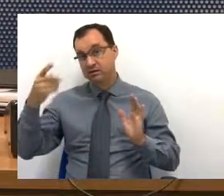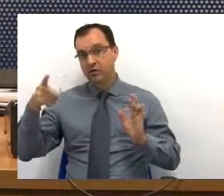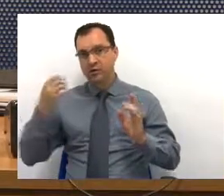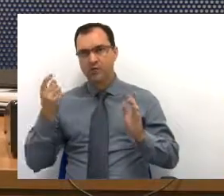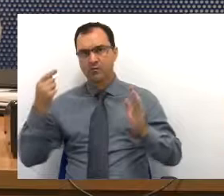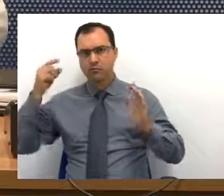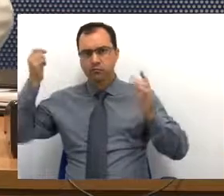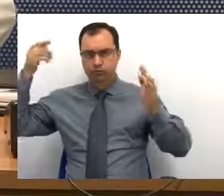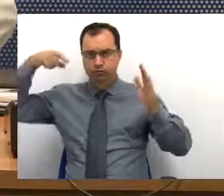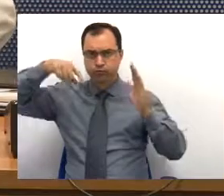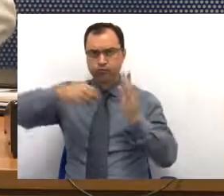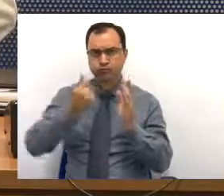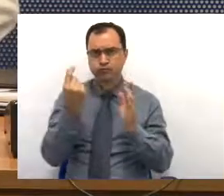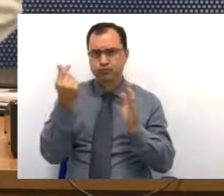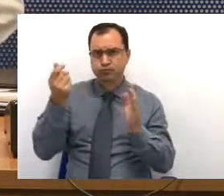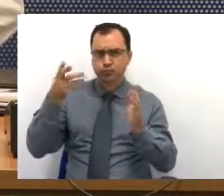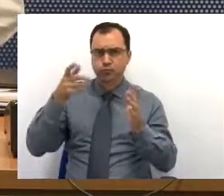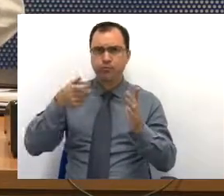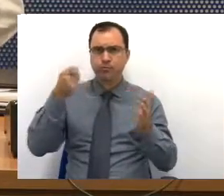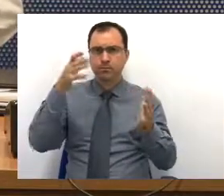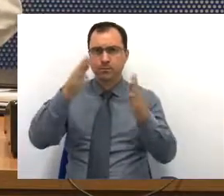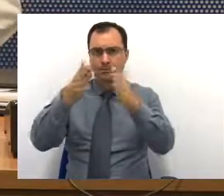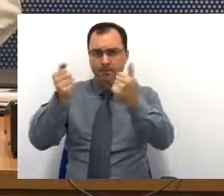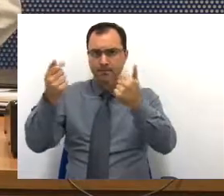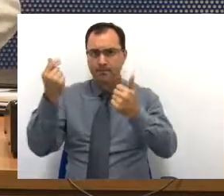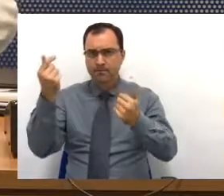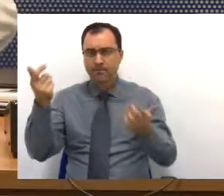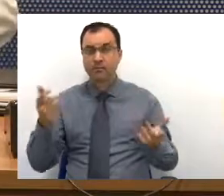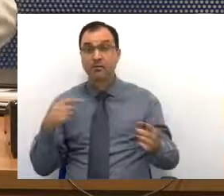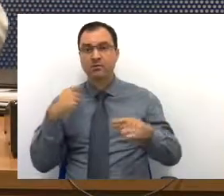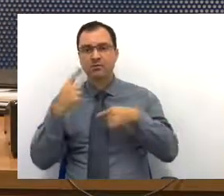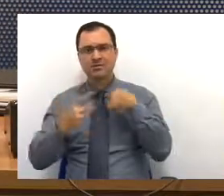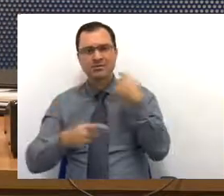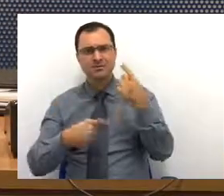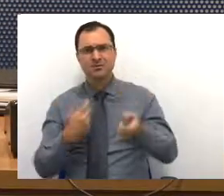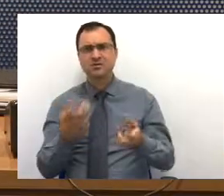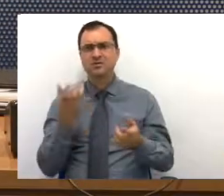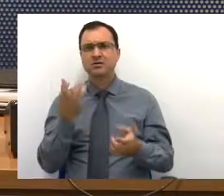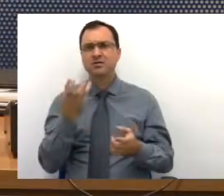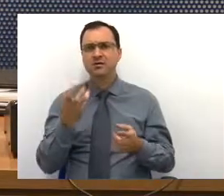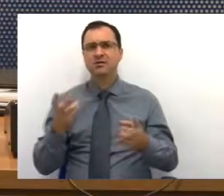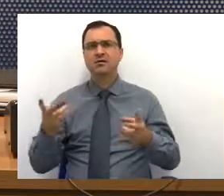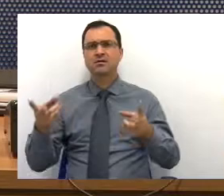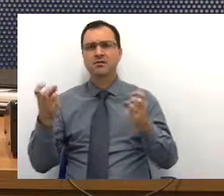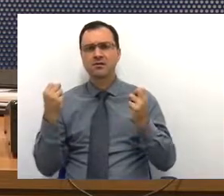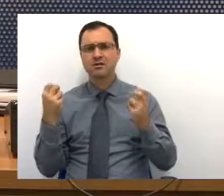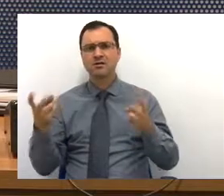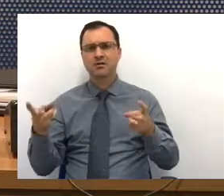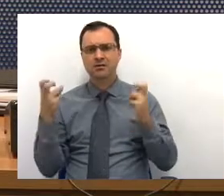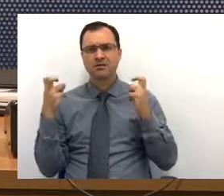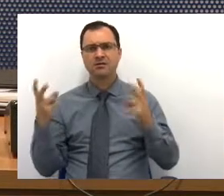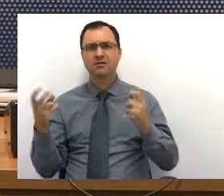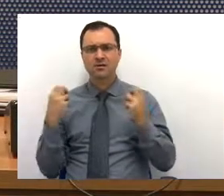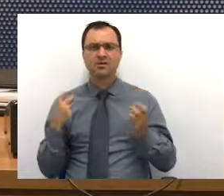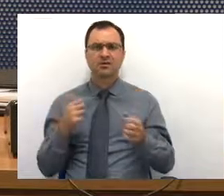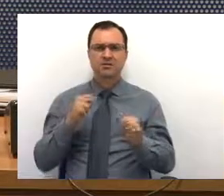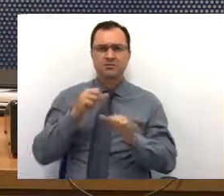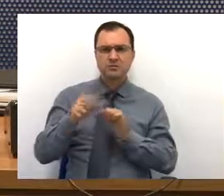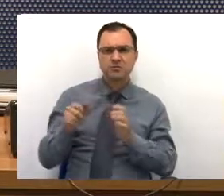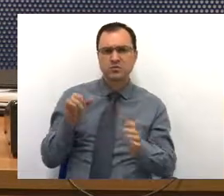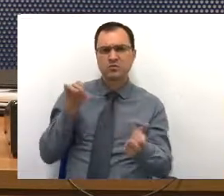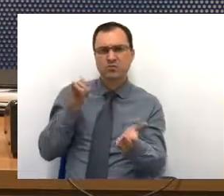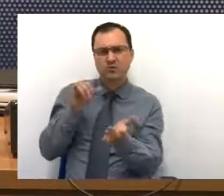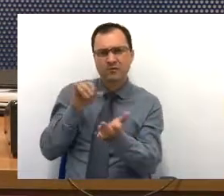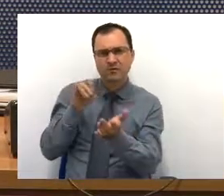mergulha no preço, não é? E depois fica querendo compensar isso com algum cambalacho,